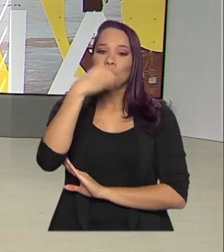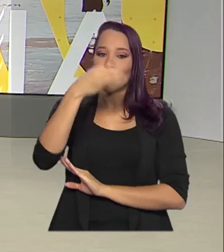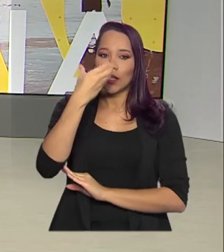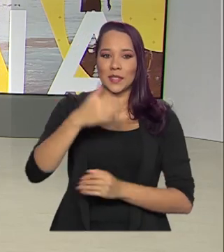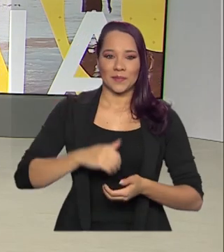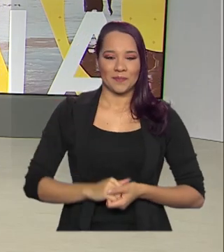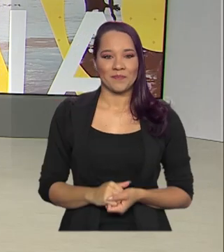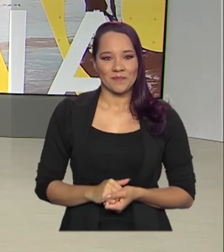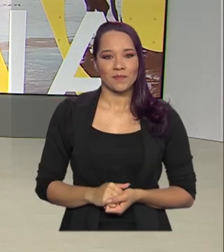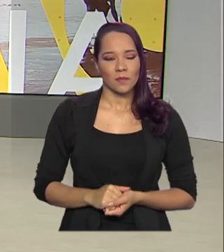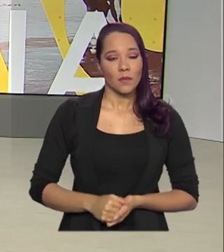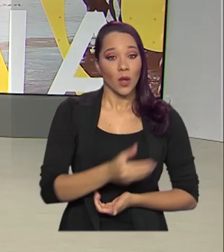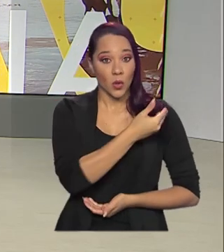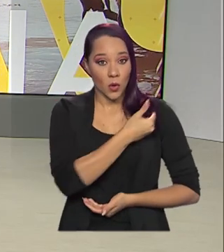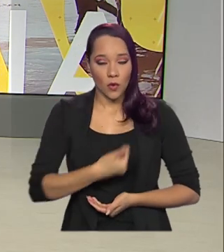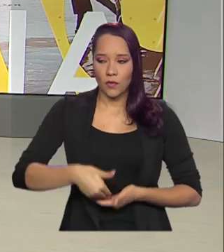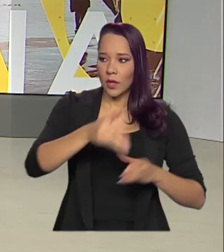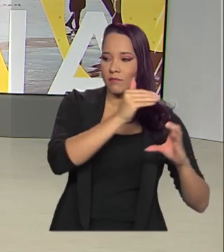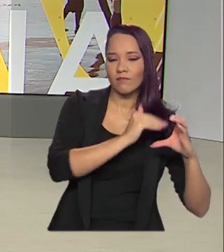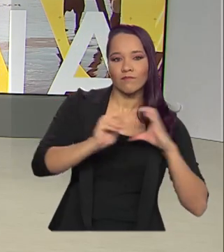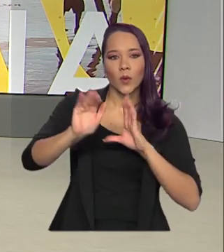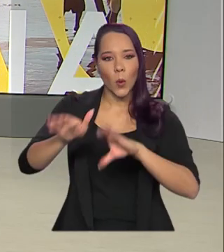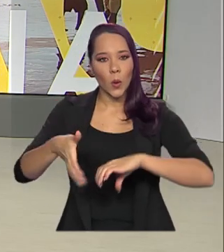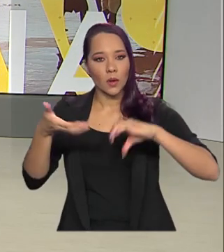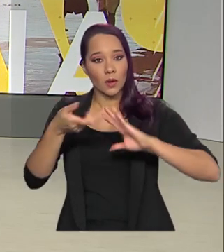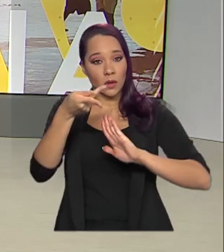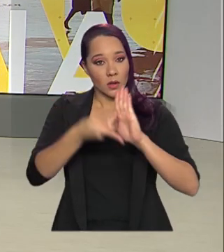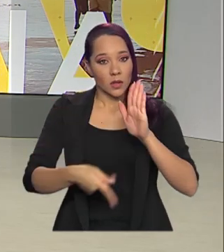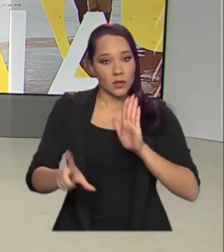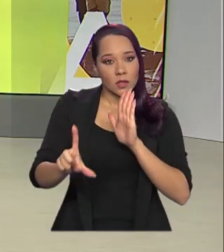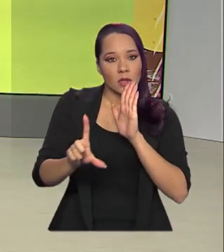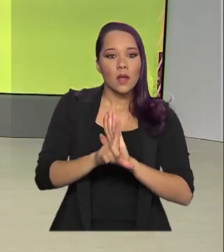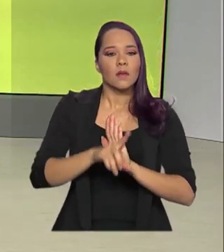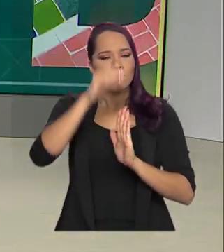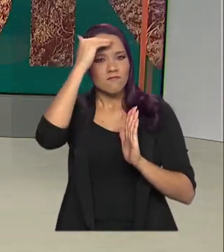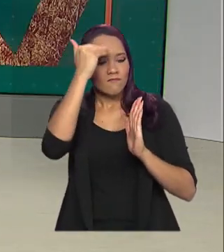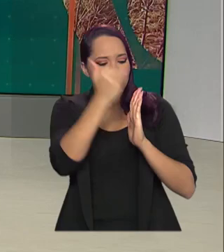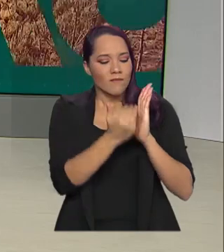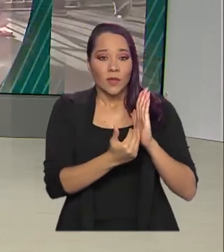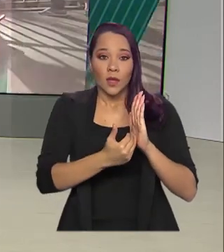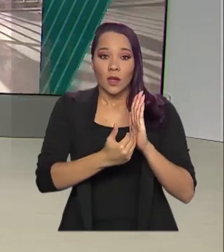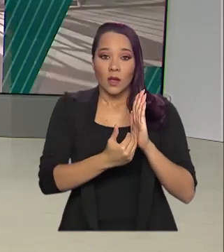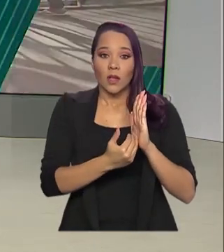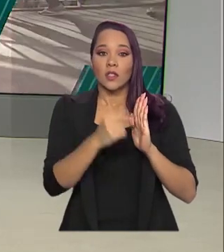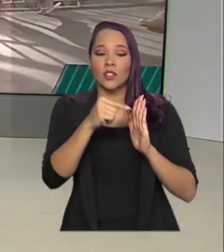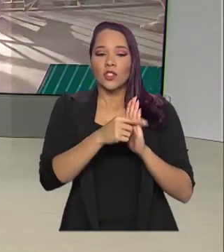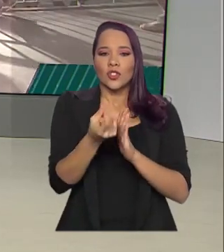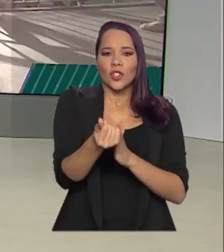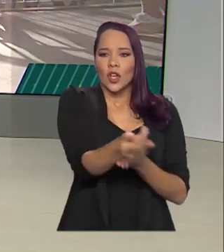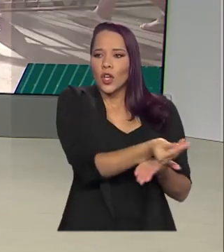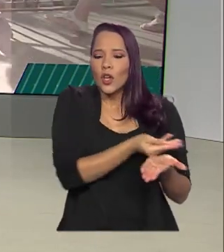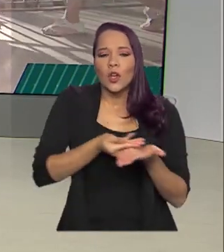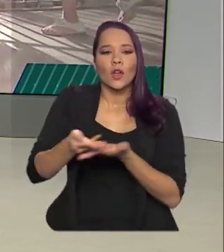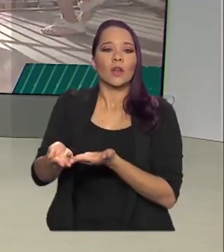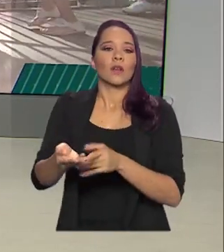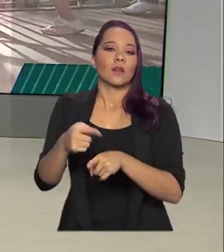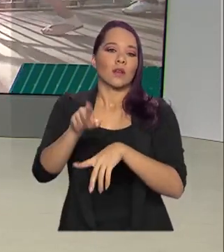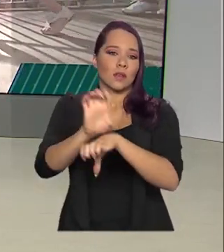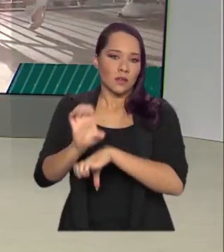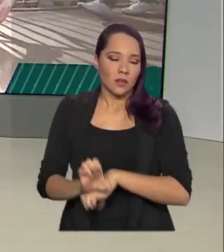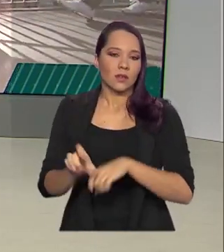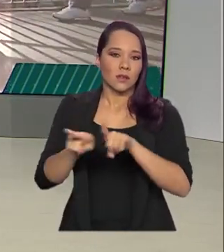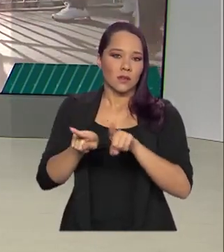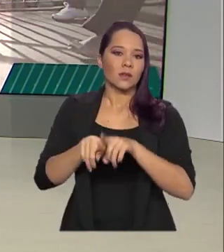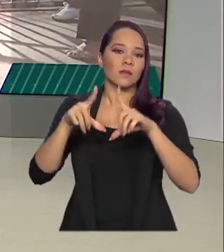E o governo encaminhou ao Congresso Nacional um projeto de lei para cumprir o acordo de repasse de dinheiro aos estados e